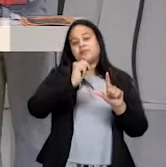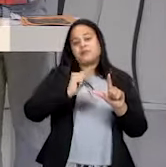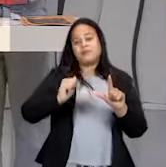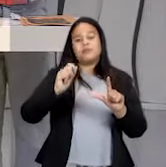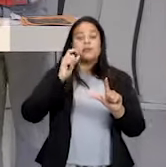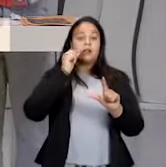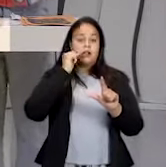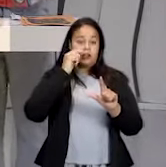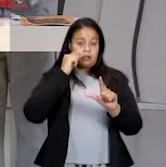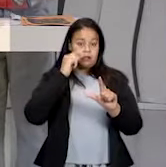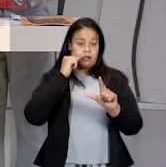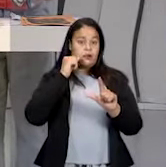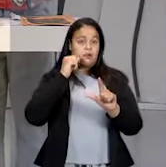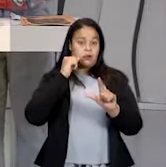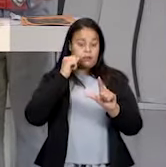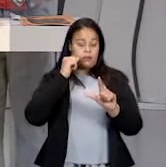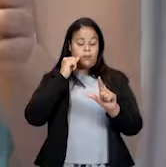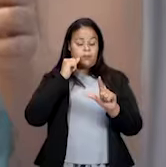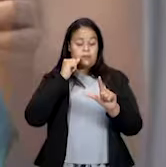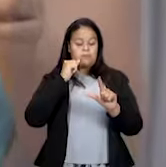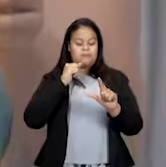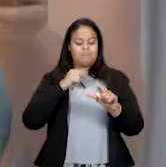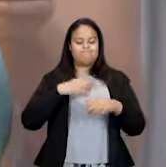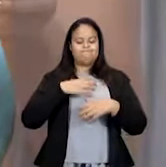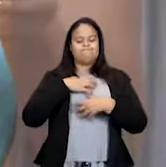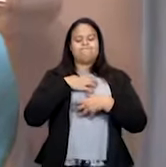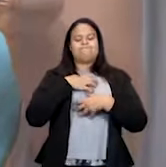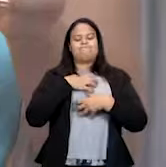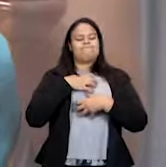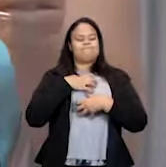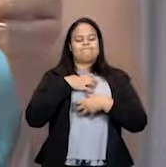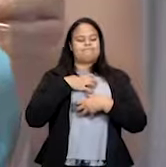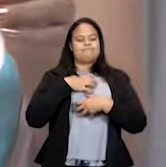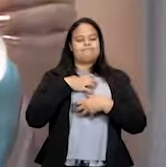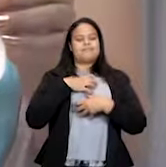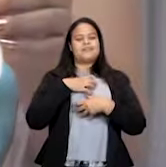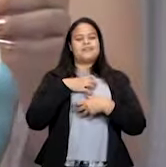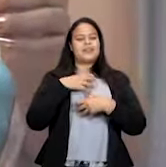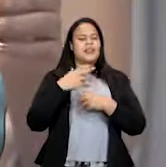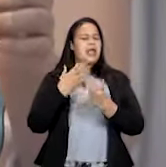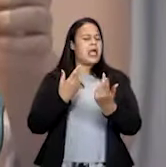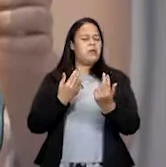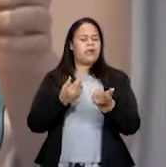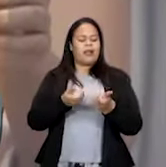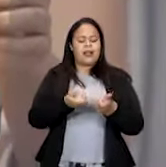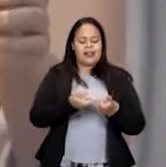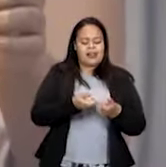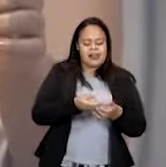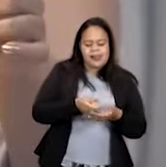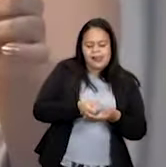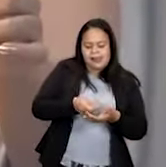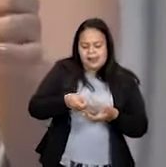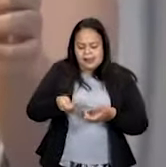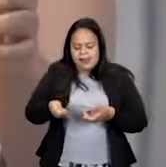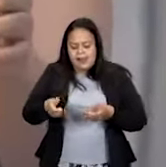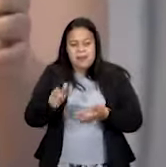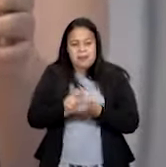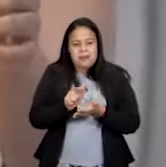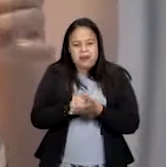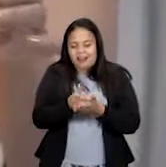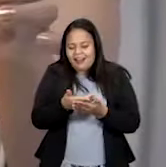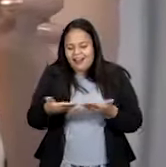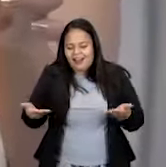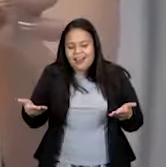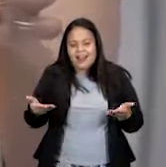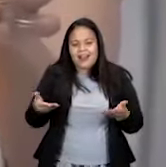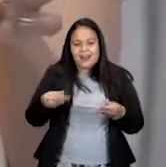um lápis. Isso é tão satisfatório, gente. É igual estourar aquelas bolinhas. Vocês ficam estourando aquelas bolinhas? Que fica tac, tac, tac. Ai, tão gostoso.